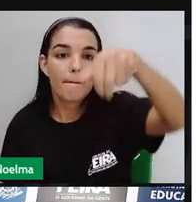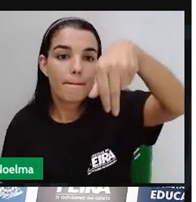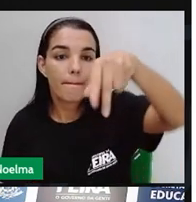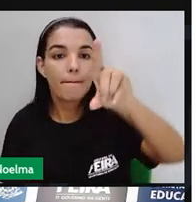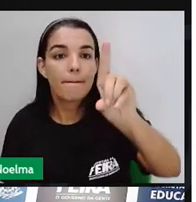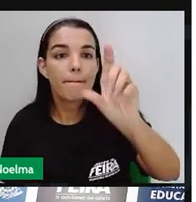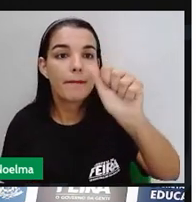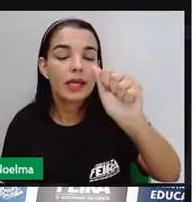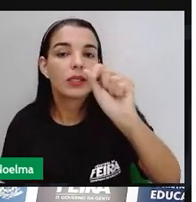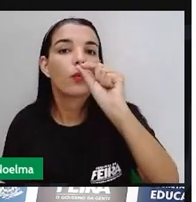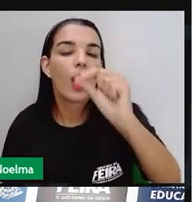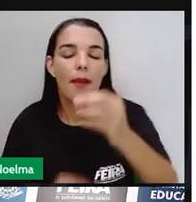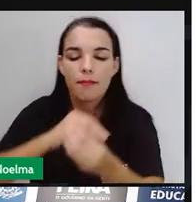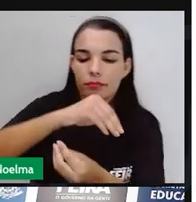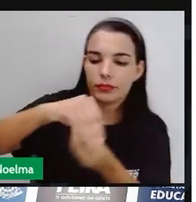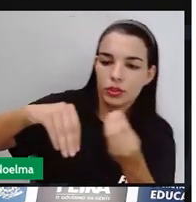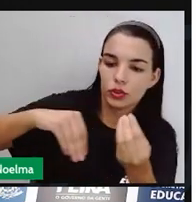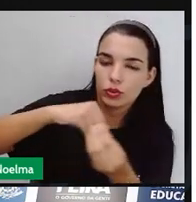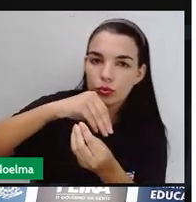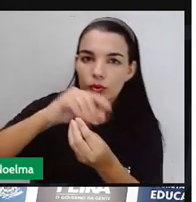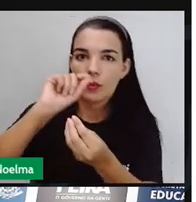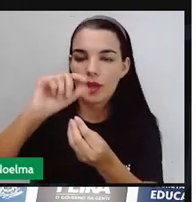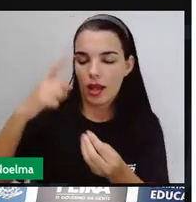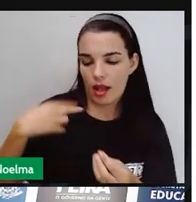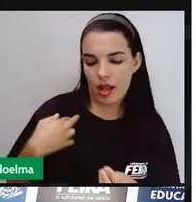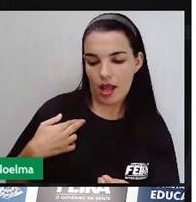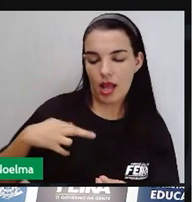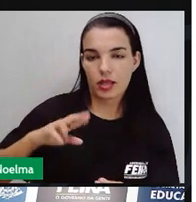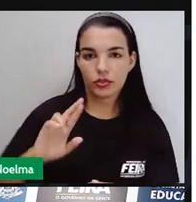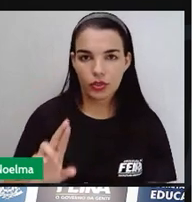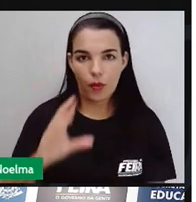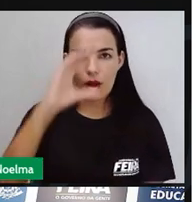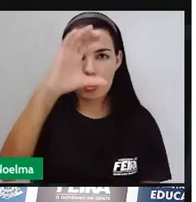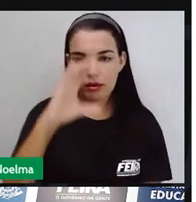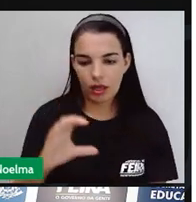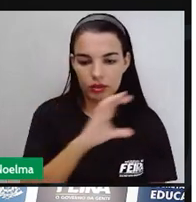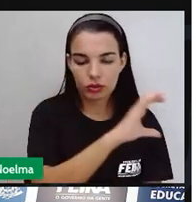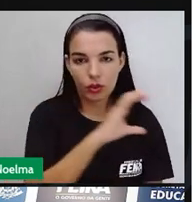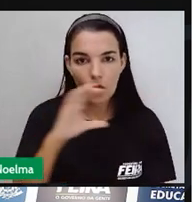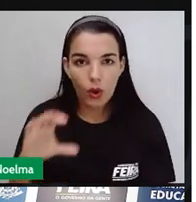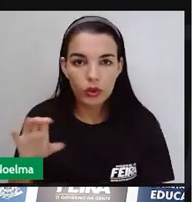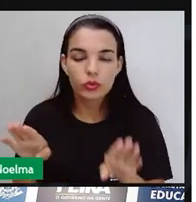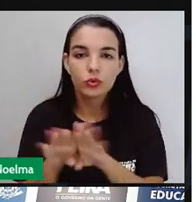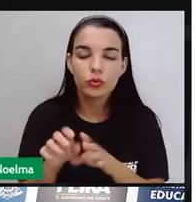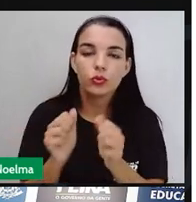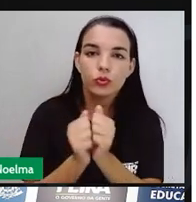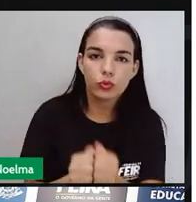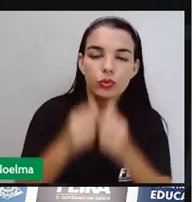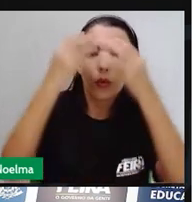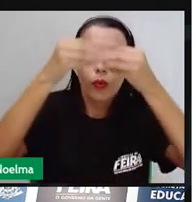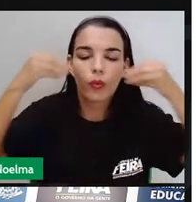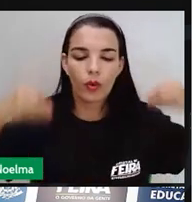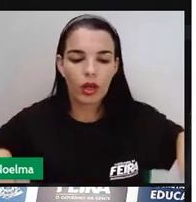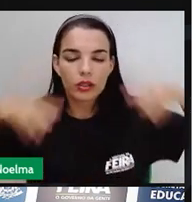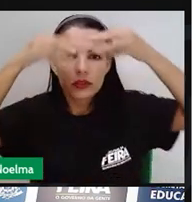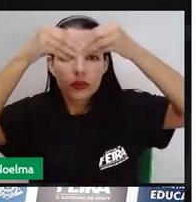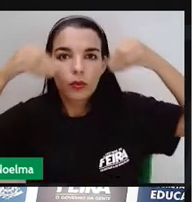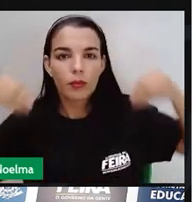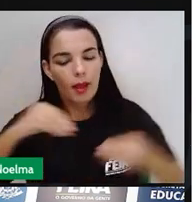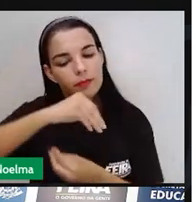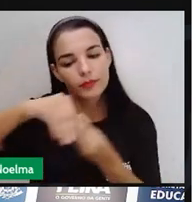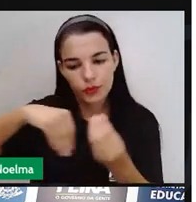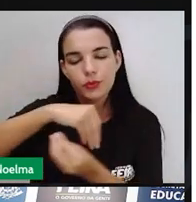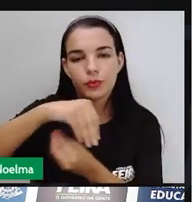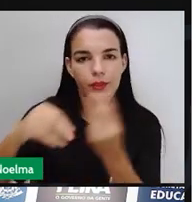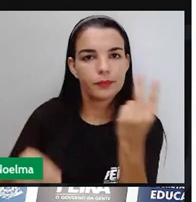vai misturar a religião que já se tinha no Brasil, que era o cristianismo, com a religião do candomblé. Então, foi essa